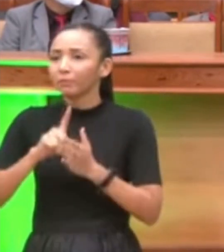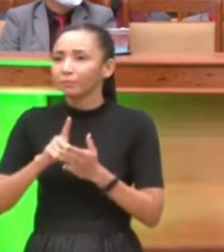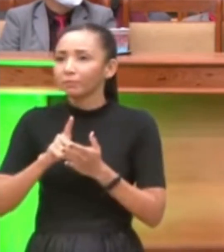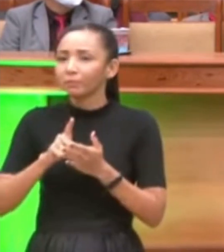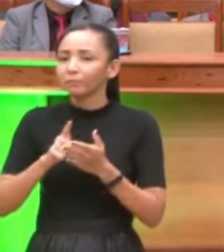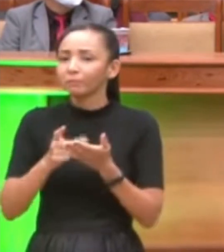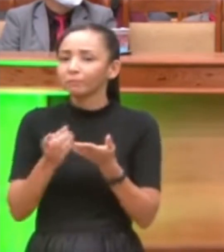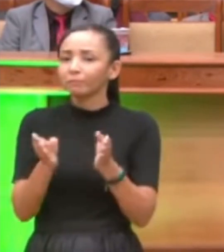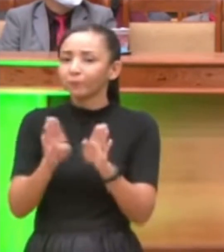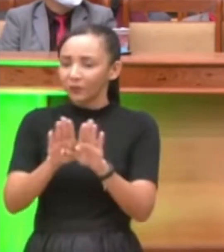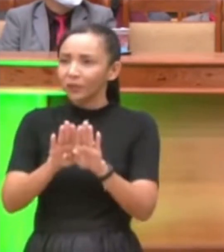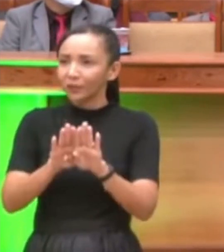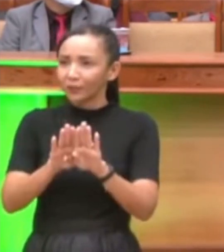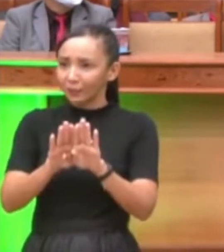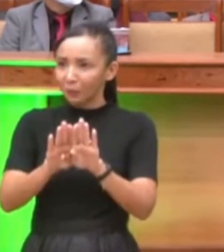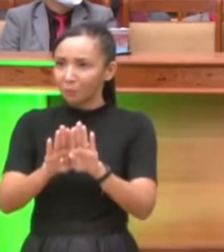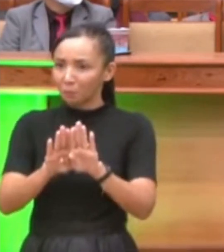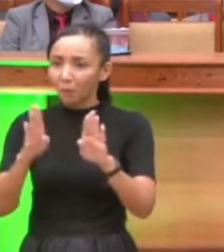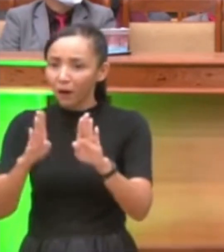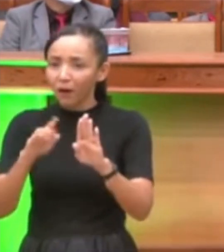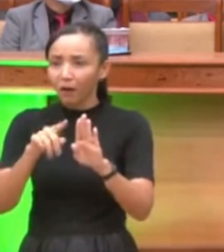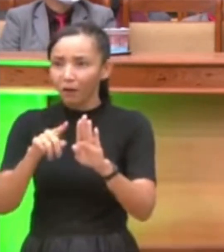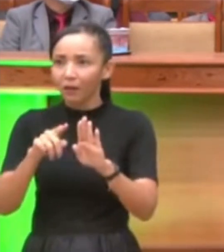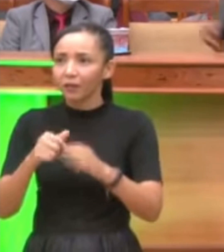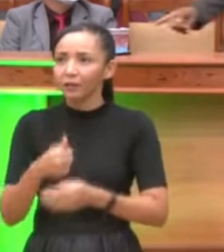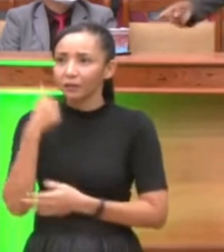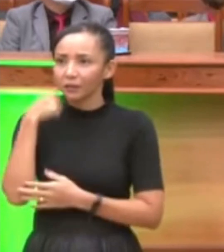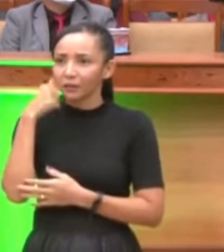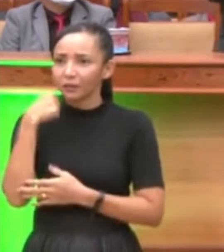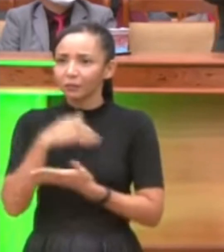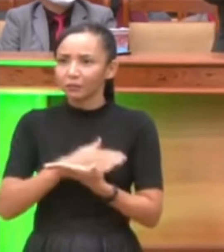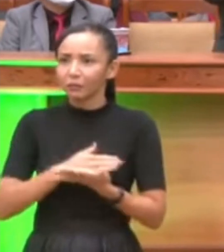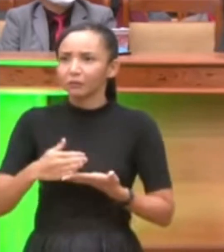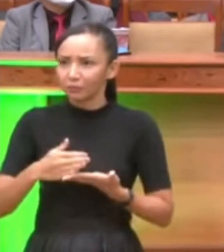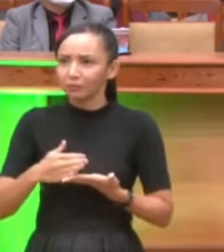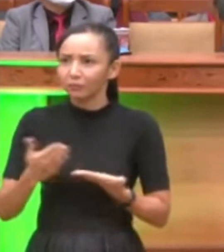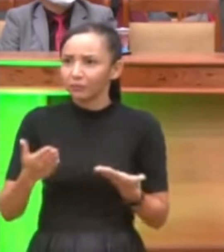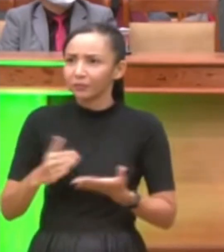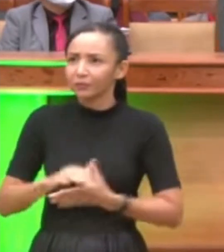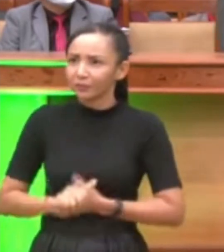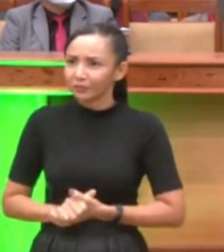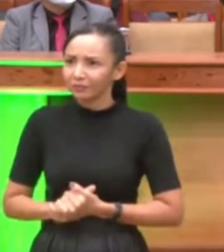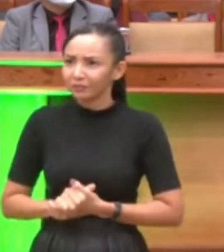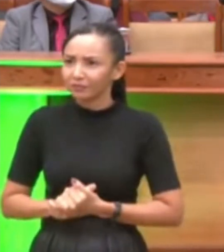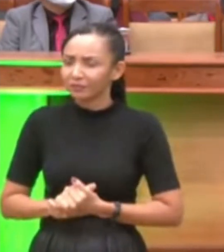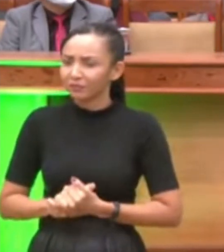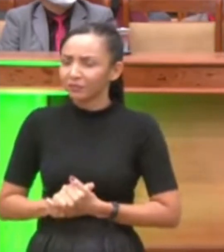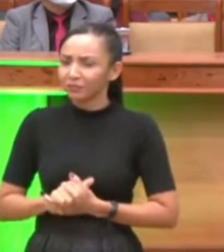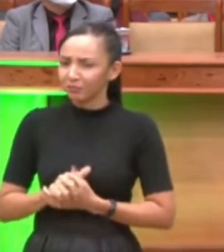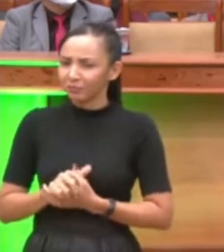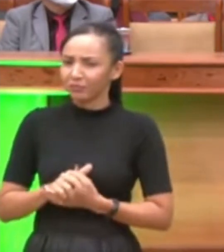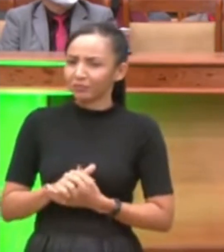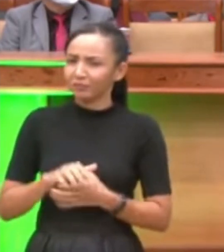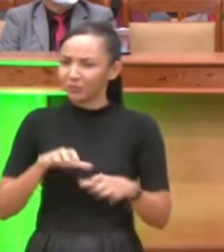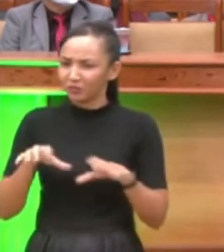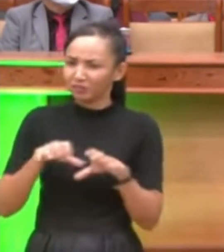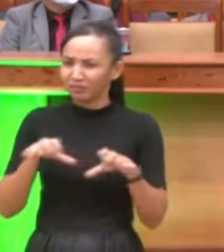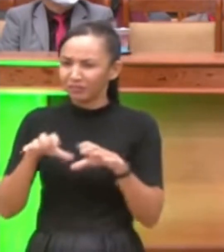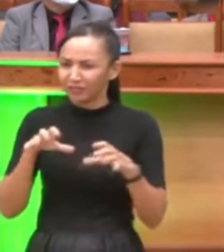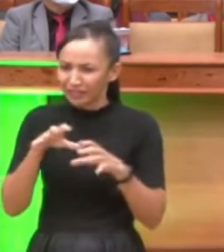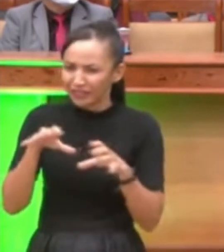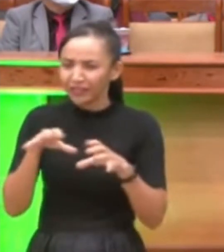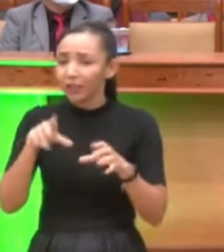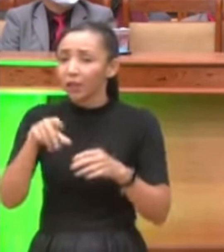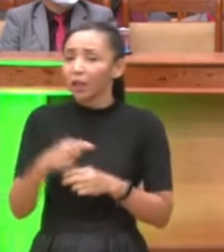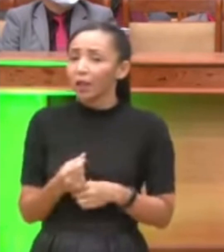começou eu disse, meu Deus será se o demônio passou pra irmã ali, eu comigo e